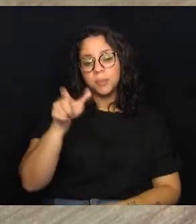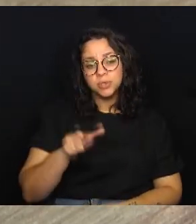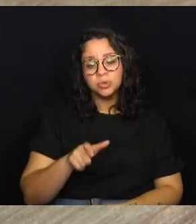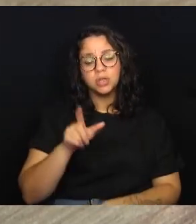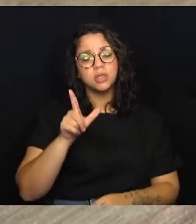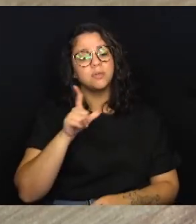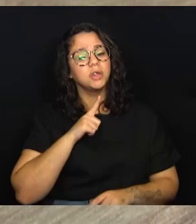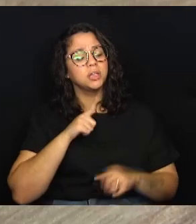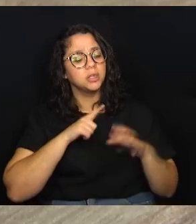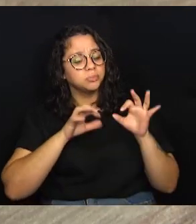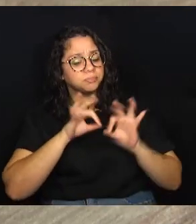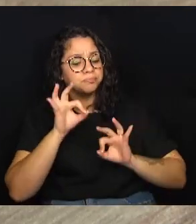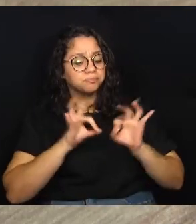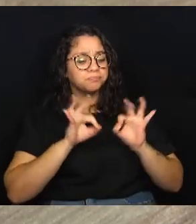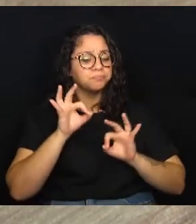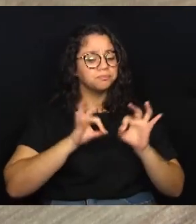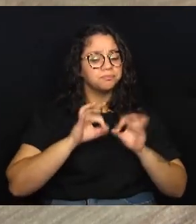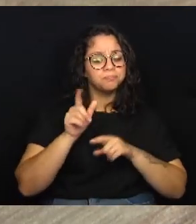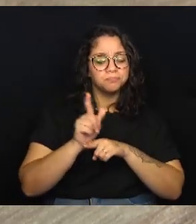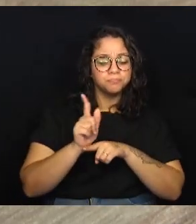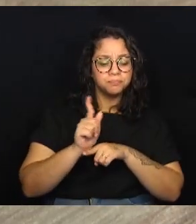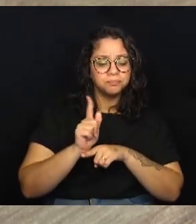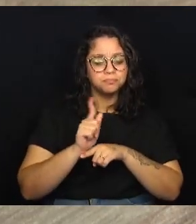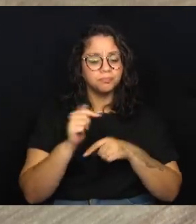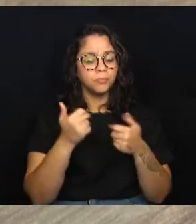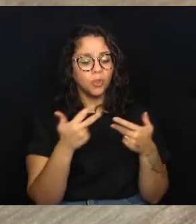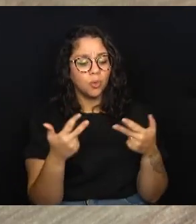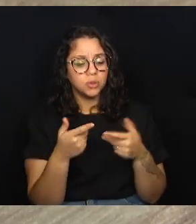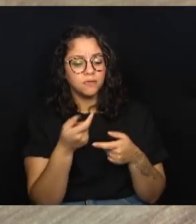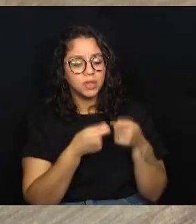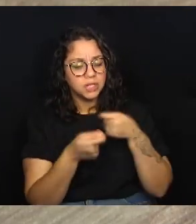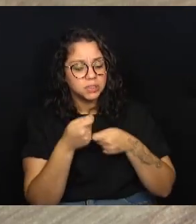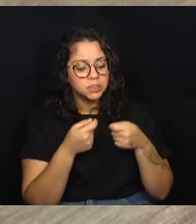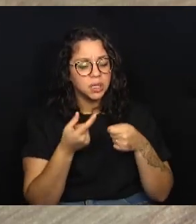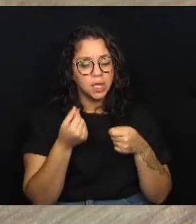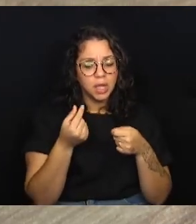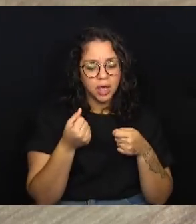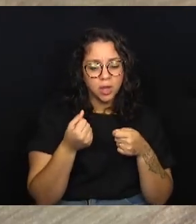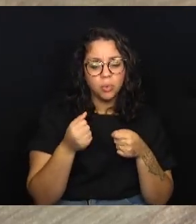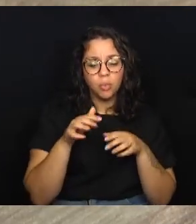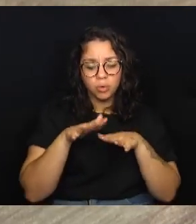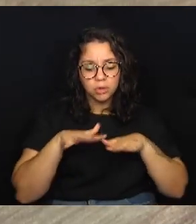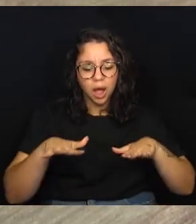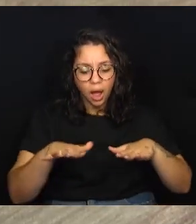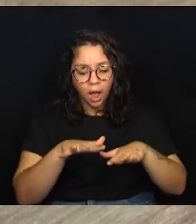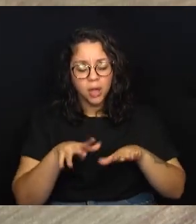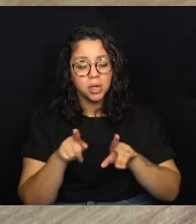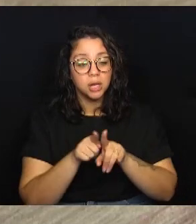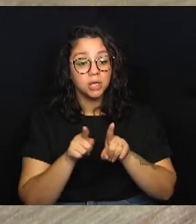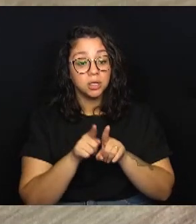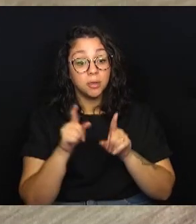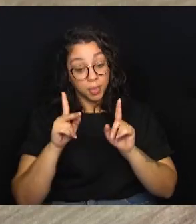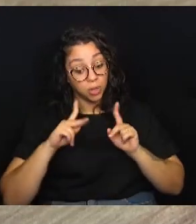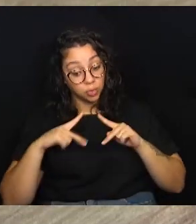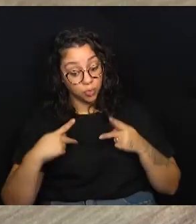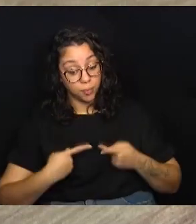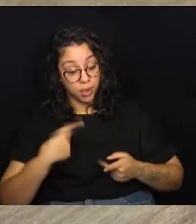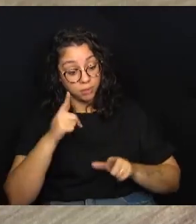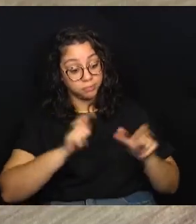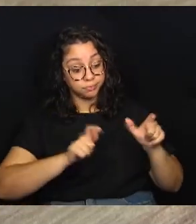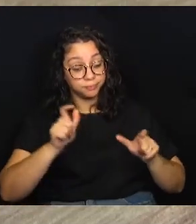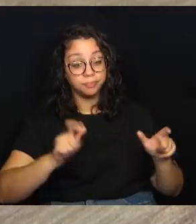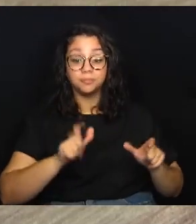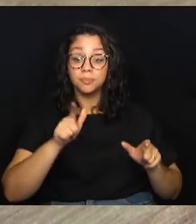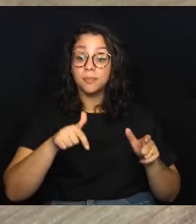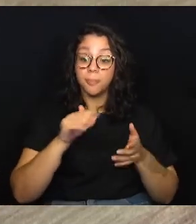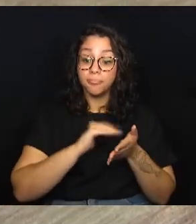fundamental. É esse dirigente que tem o papel de ordenar, coordenar assuntos financeiros, físicos